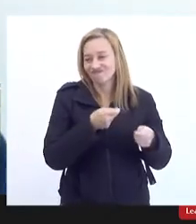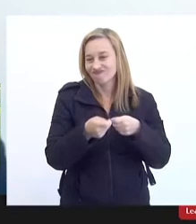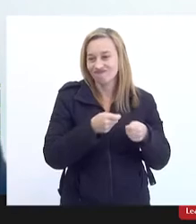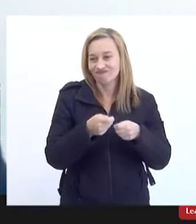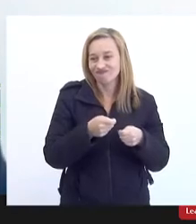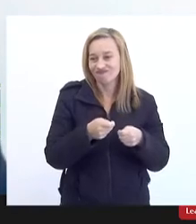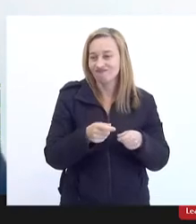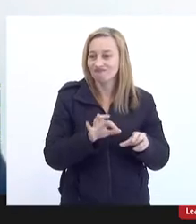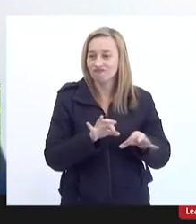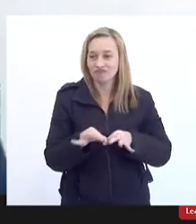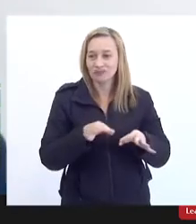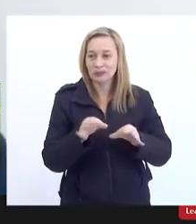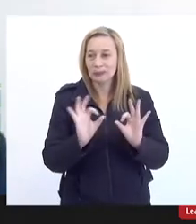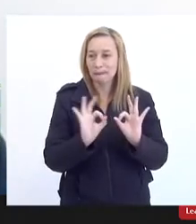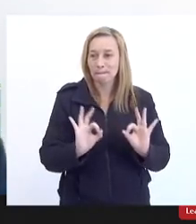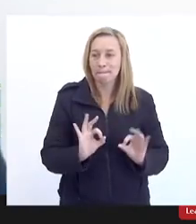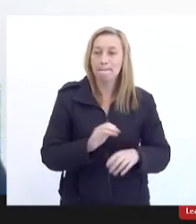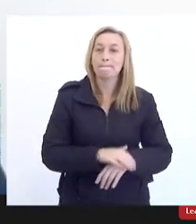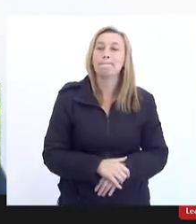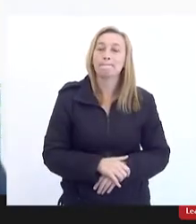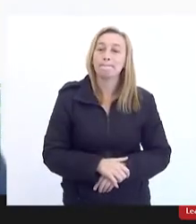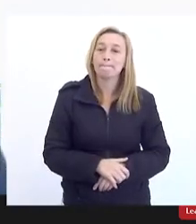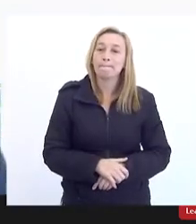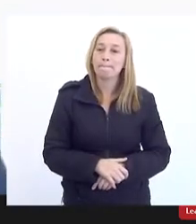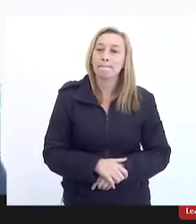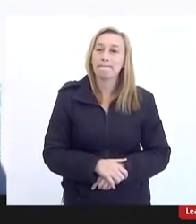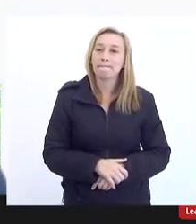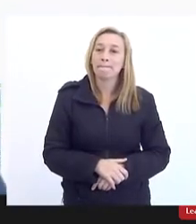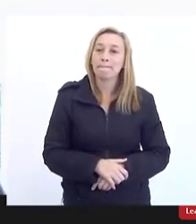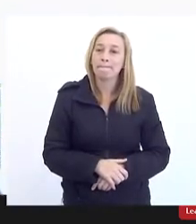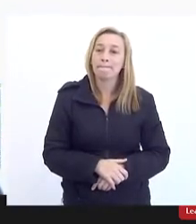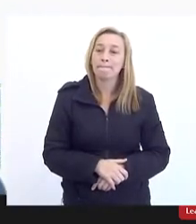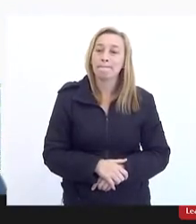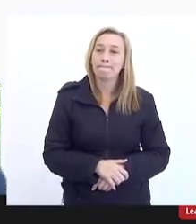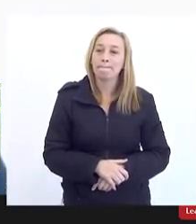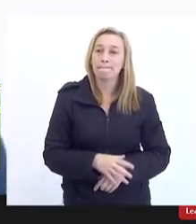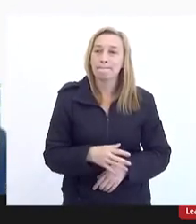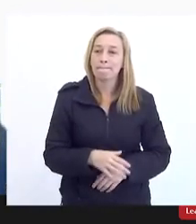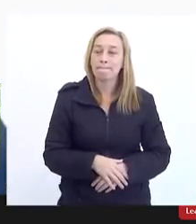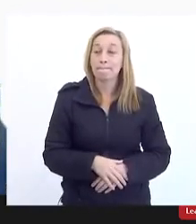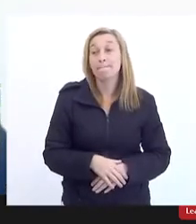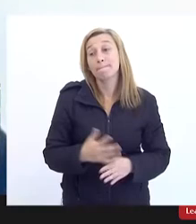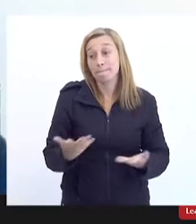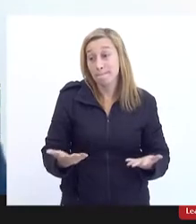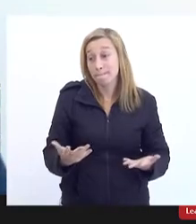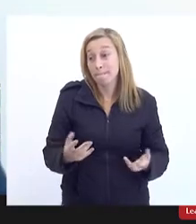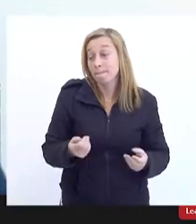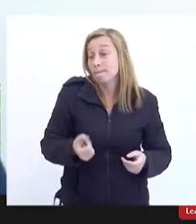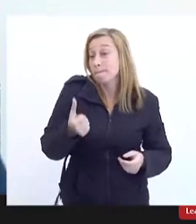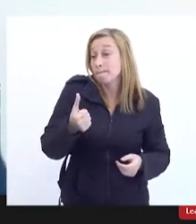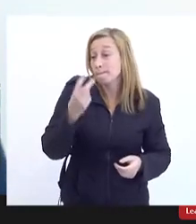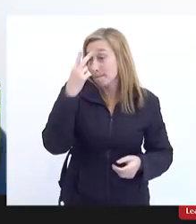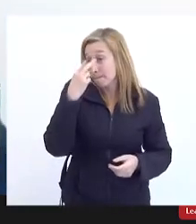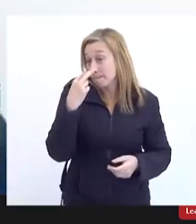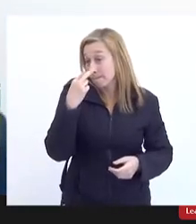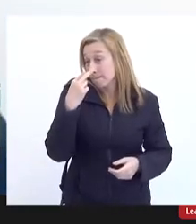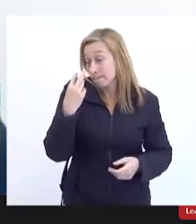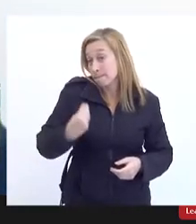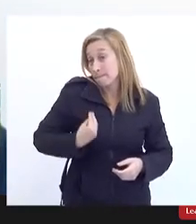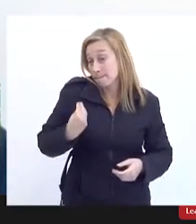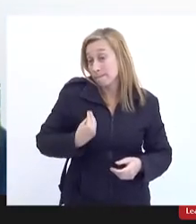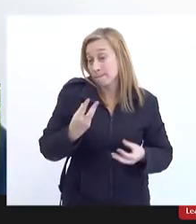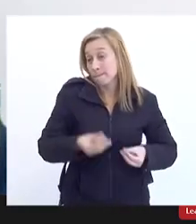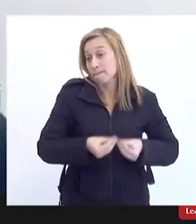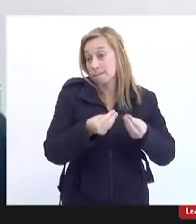organizado então é quase que passar de olho fechado e passar de olho fechado dando-se um cheque em